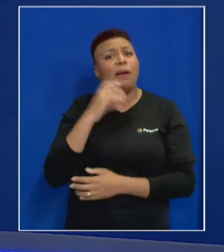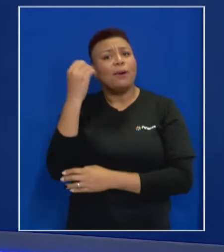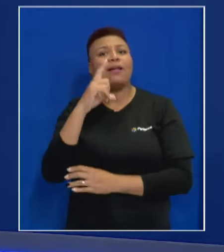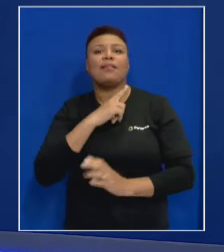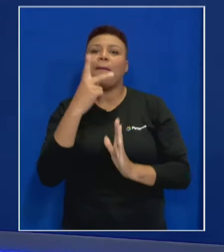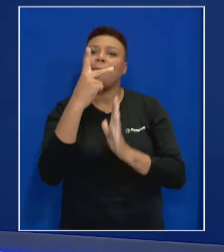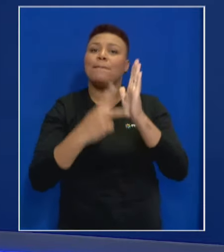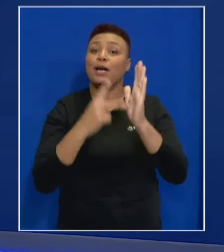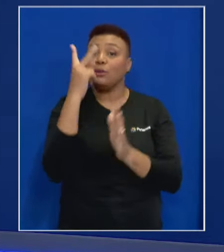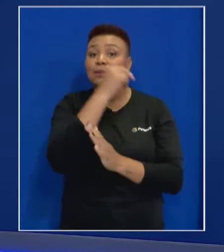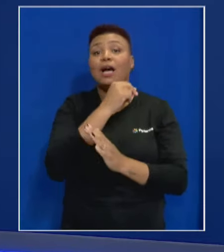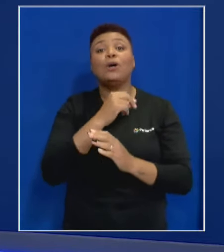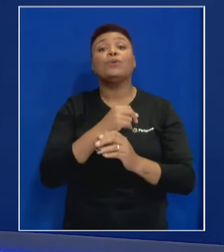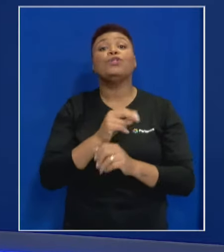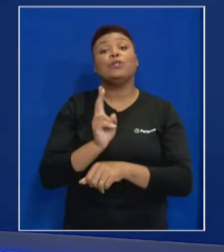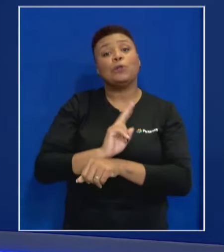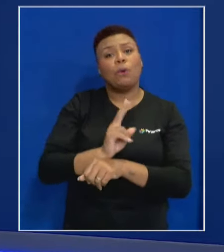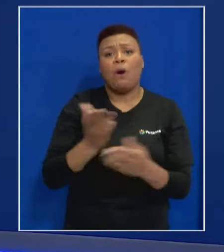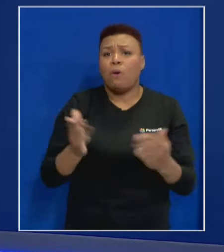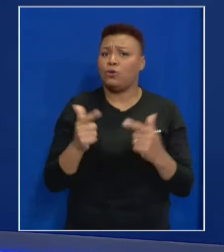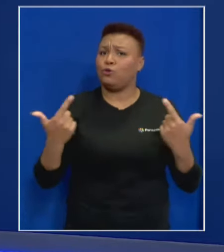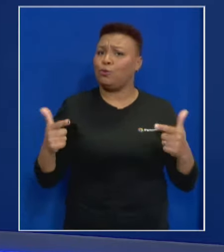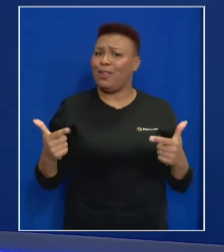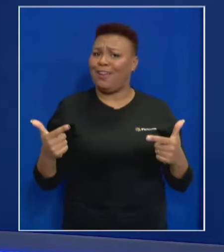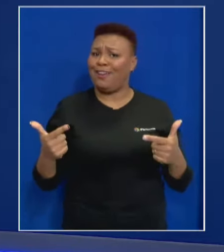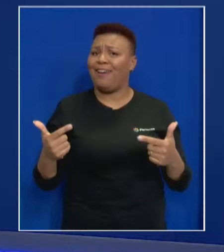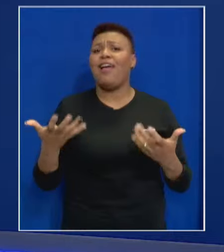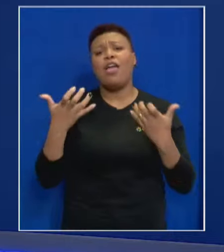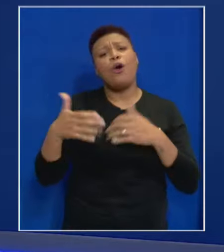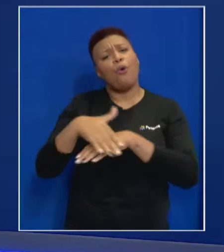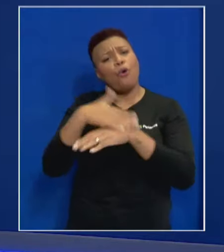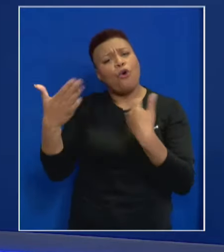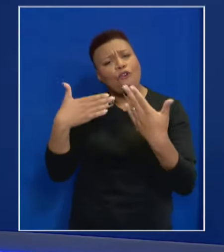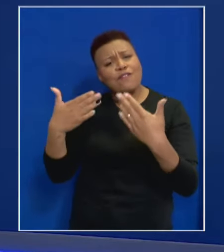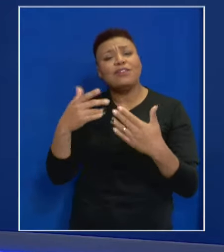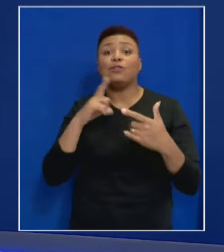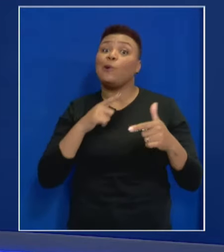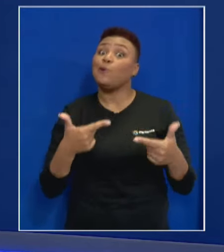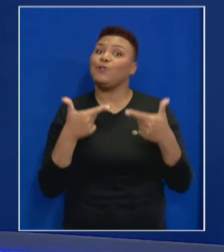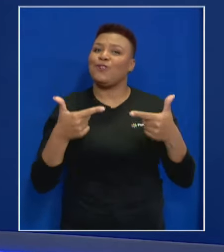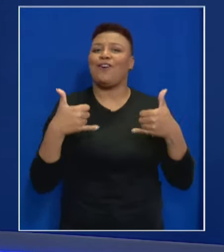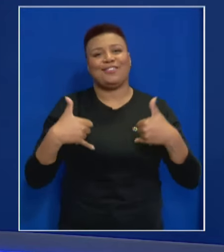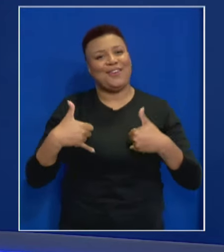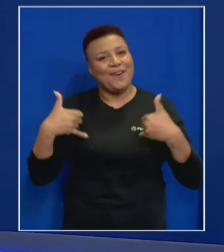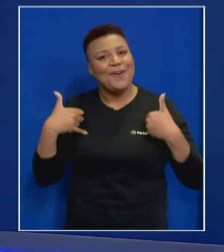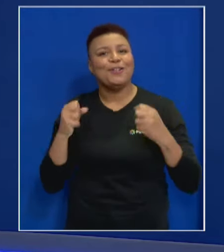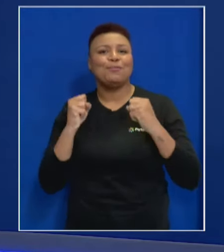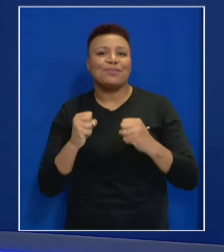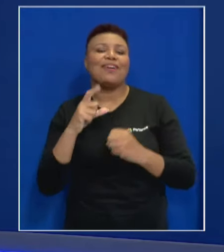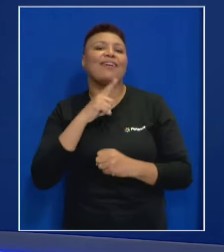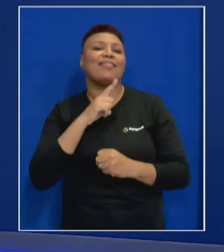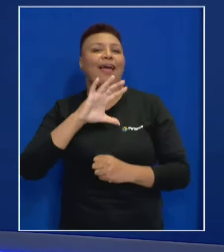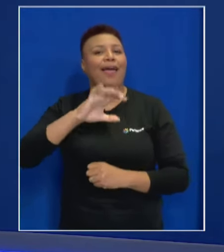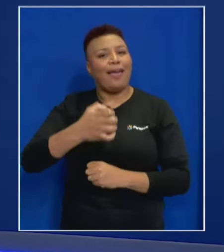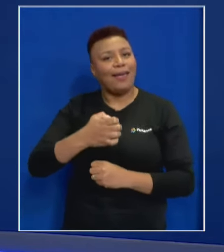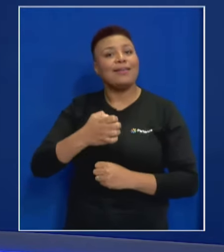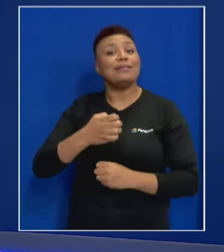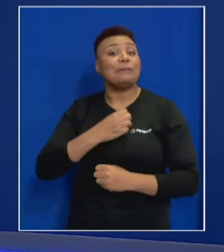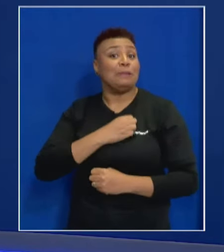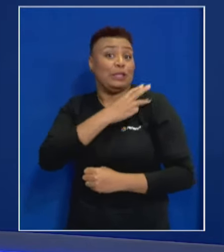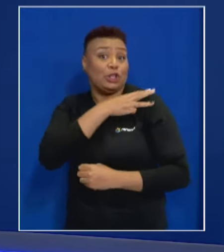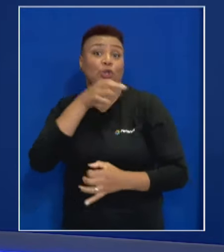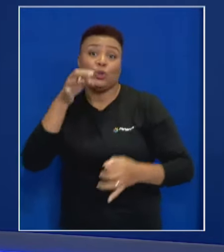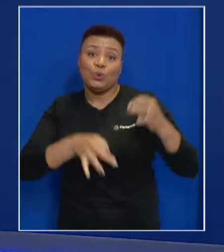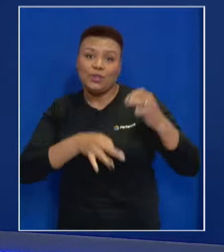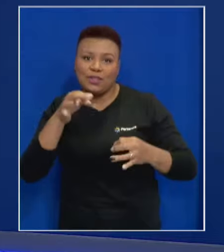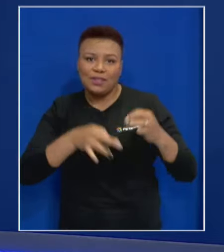plano municipal de segurança que hoje não existe. Eu tenho conversado e tenho a sorte, a honra de poder contar com o ex-ministro de Justiça e